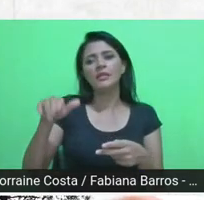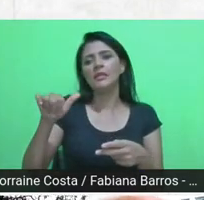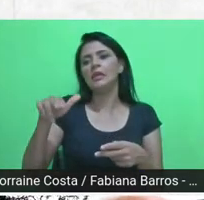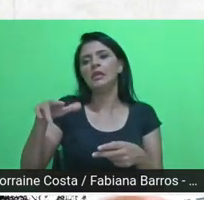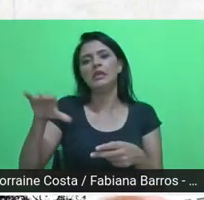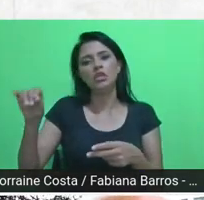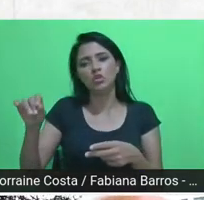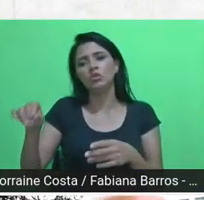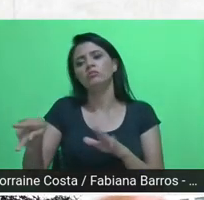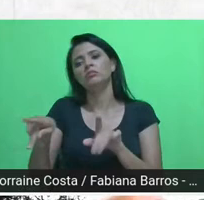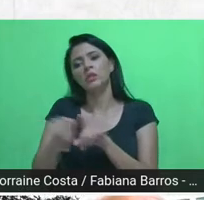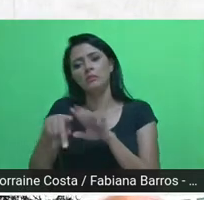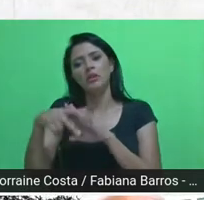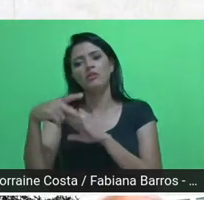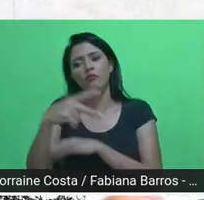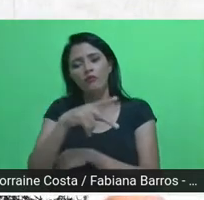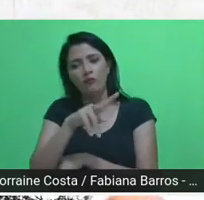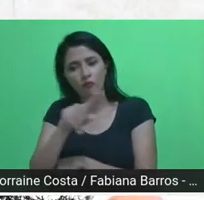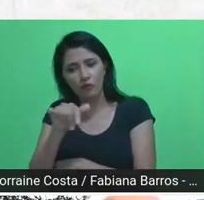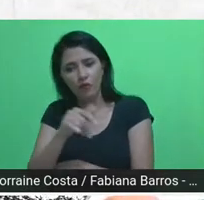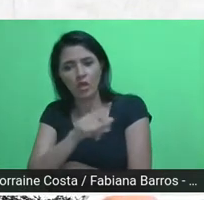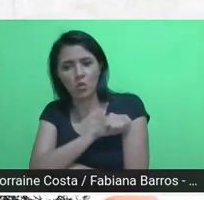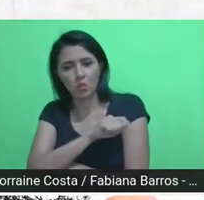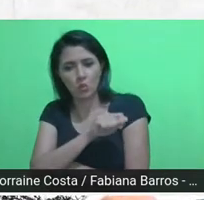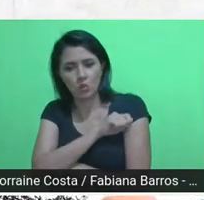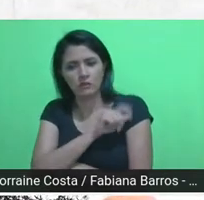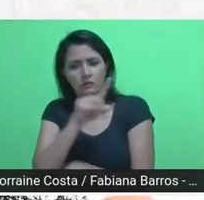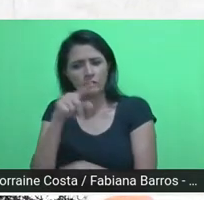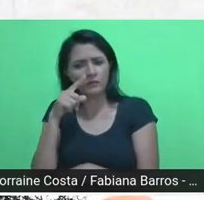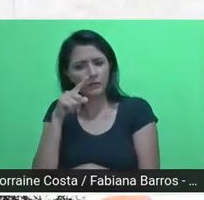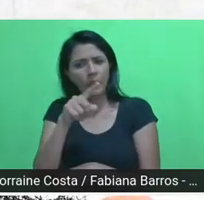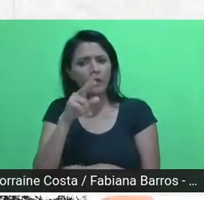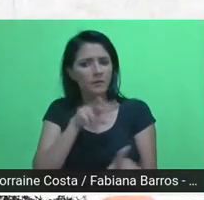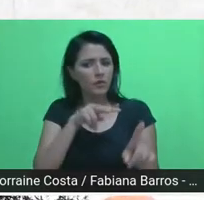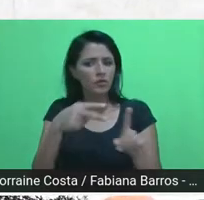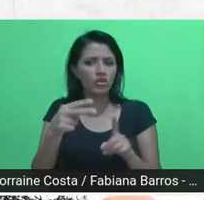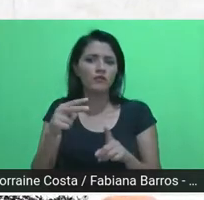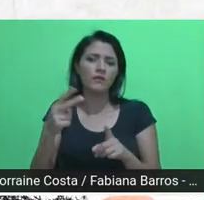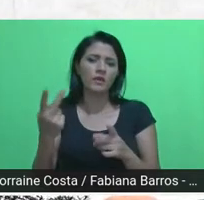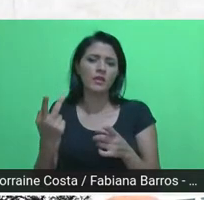essa perspectiva mais pragmática. Pode passar.